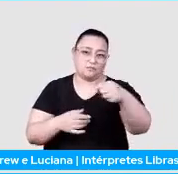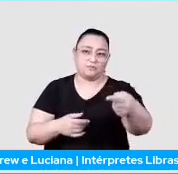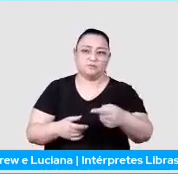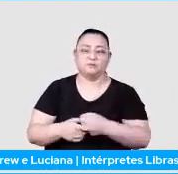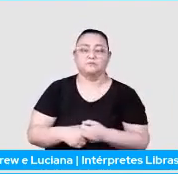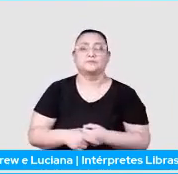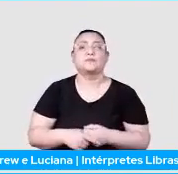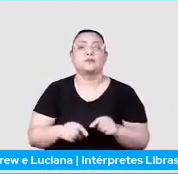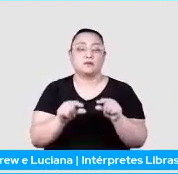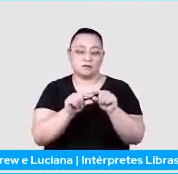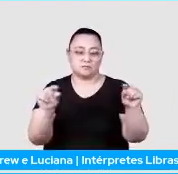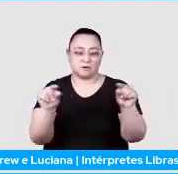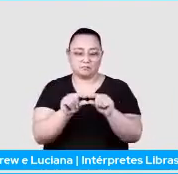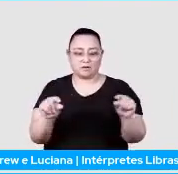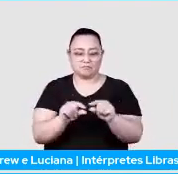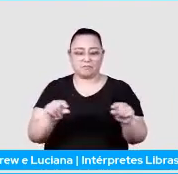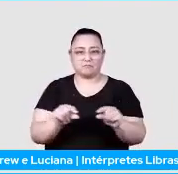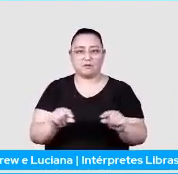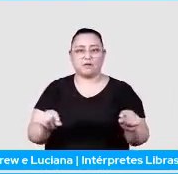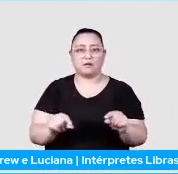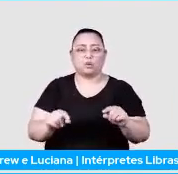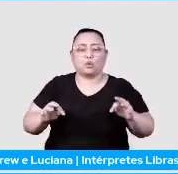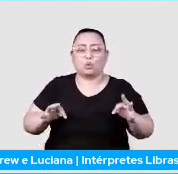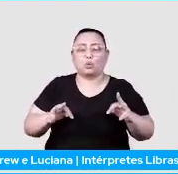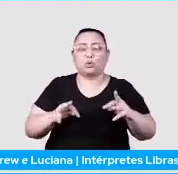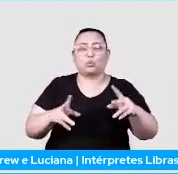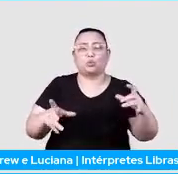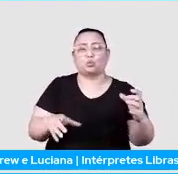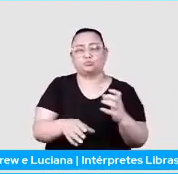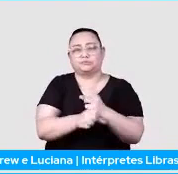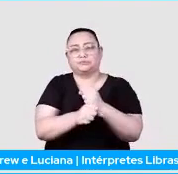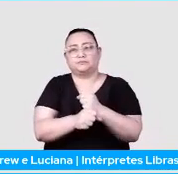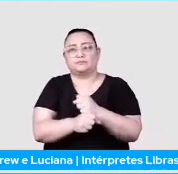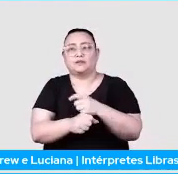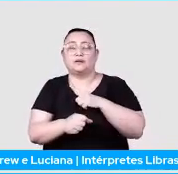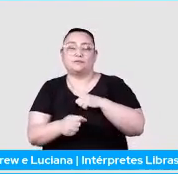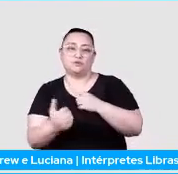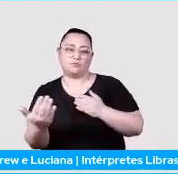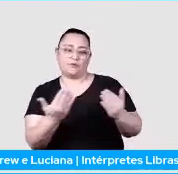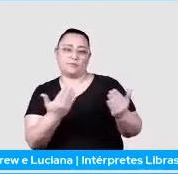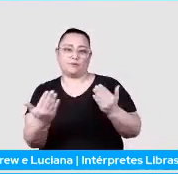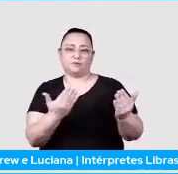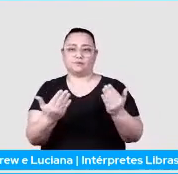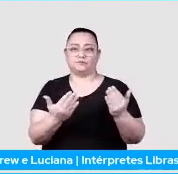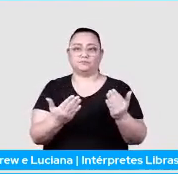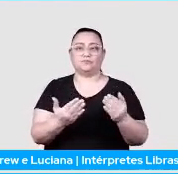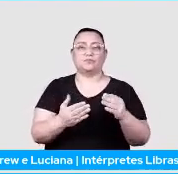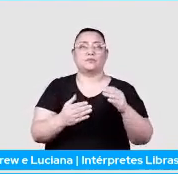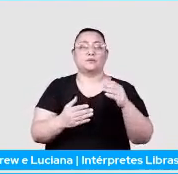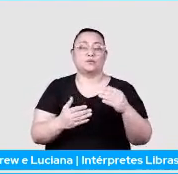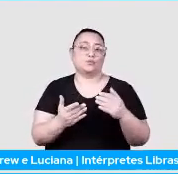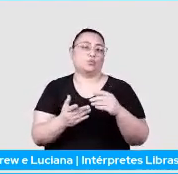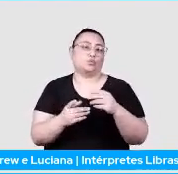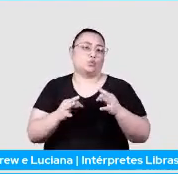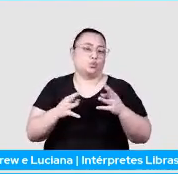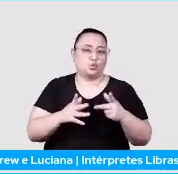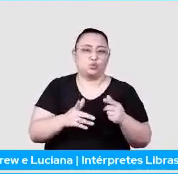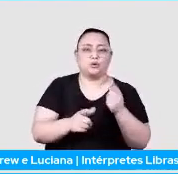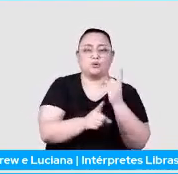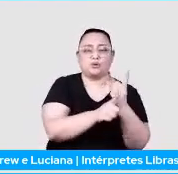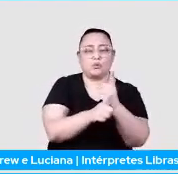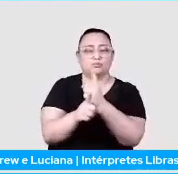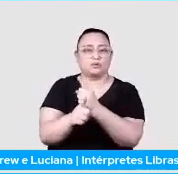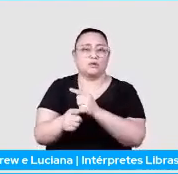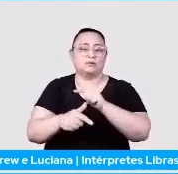Nessas stats, eu peguei o total de itens. E aí, eu fiz uma comparação do tanto de itens que eu raspei do último job,